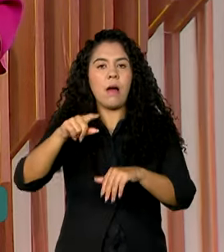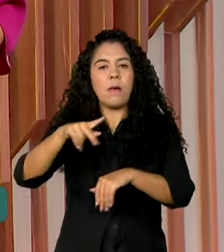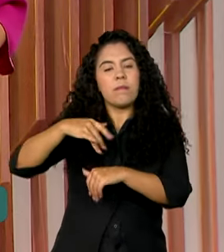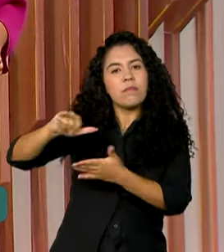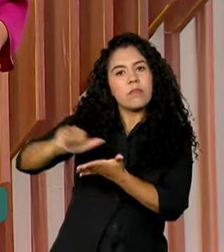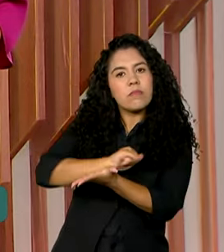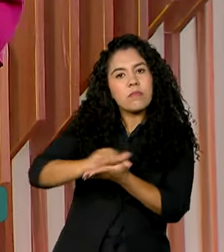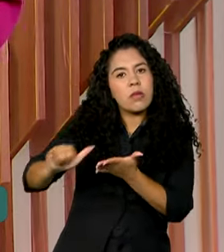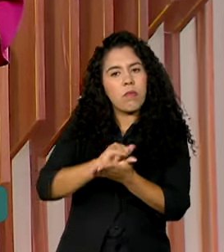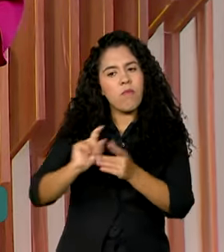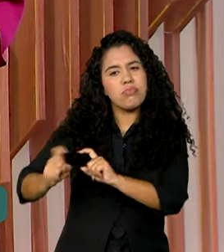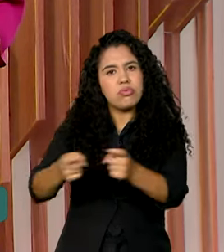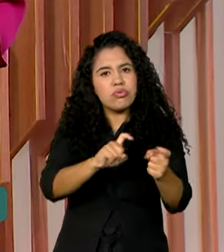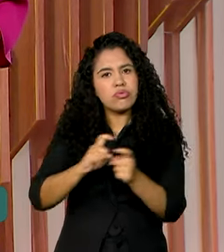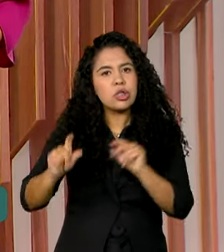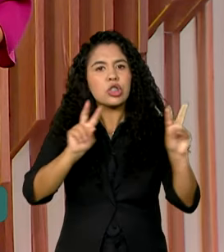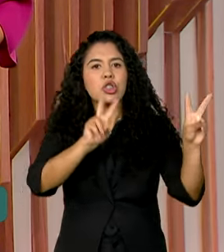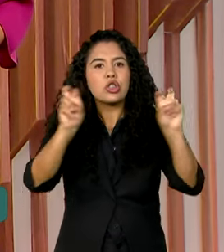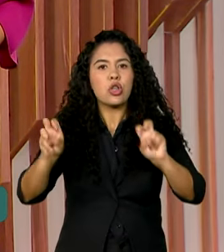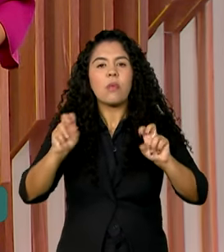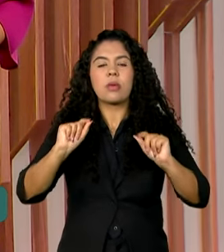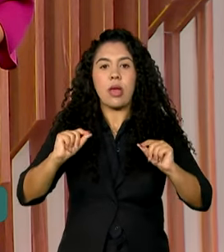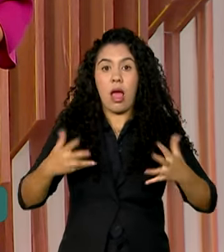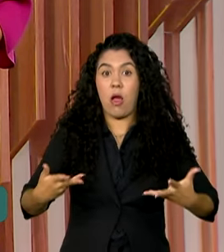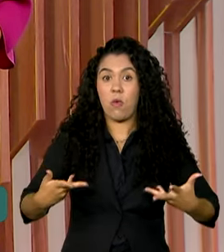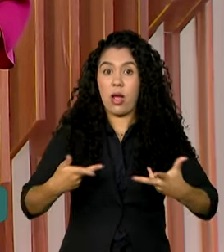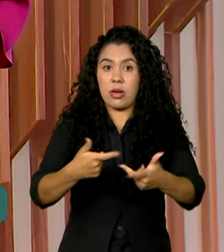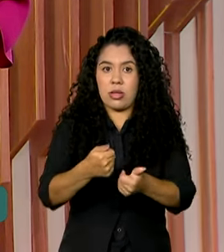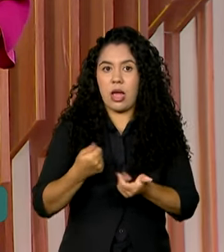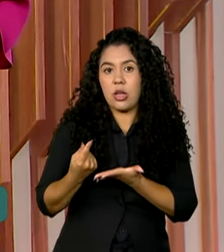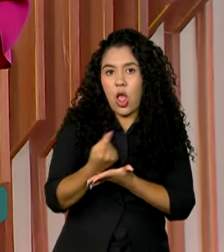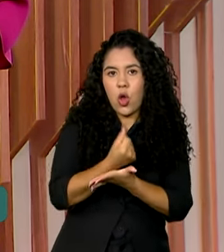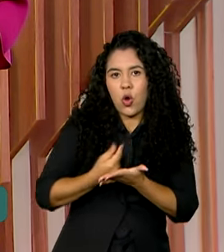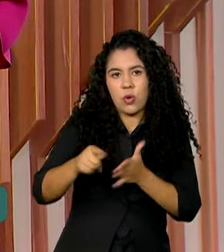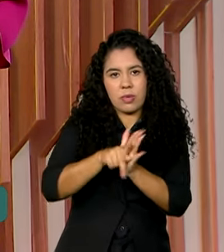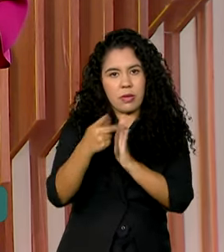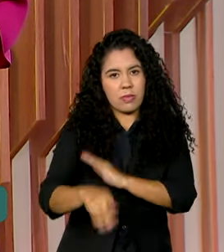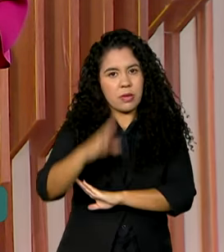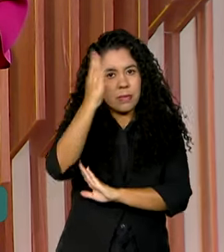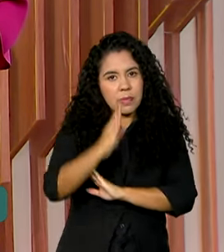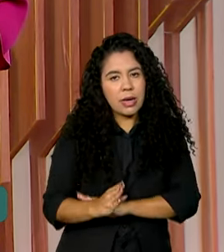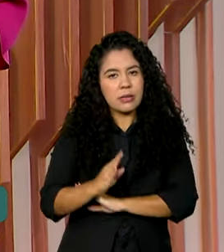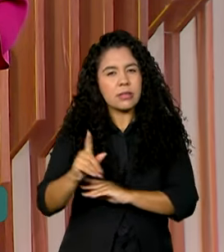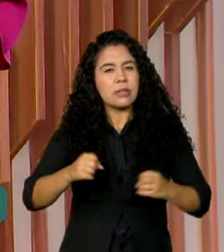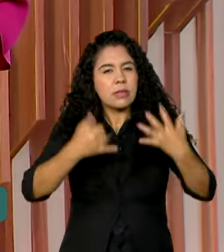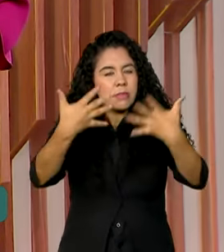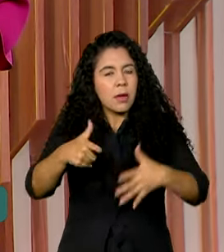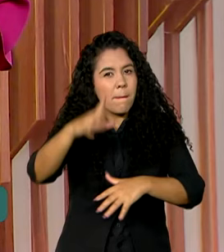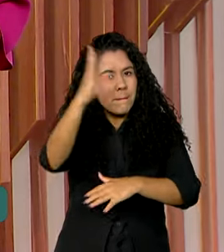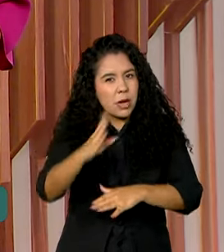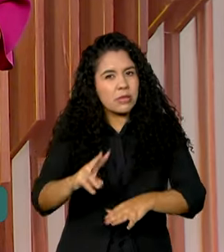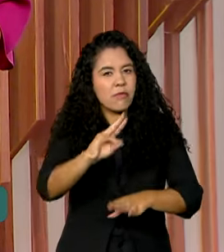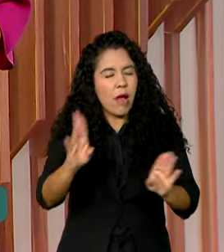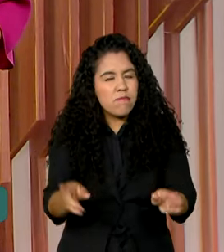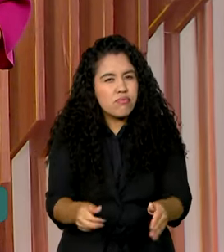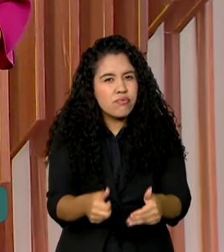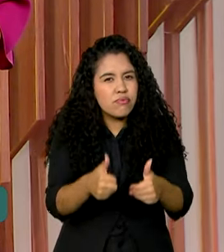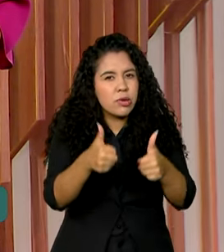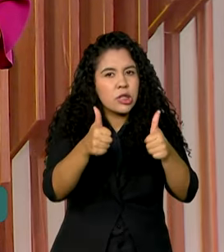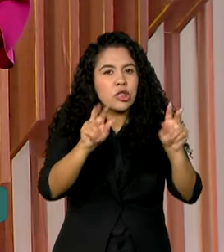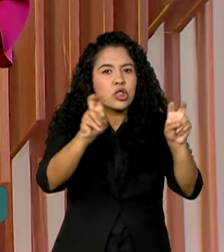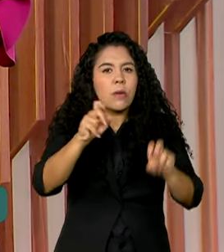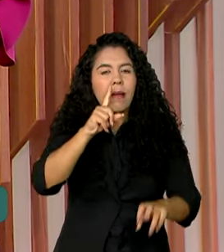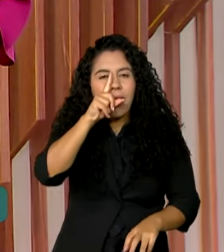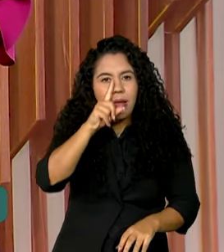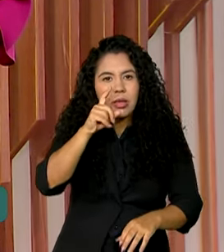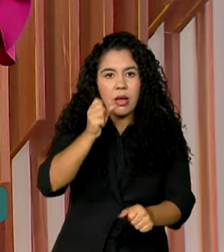que avaliam a qualidade da economia brasileira. Haddad afirmou que o Brasil espera uma nova melhora na classificação de risco